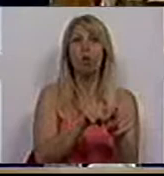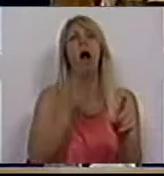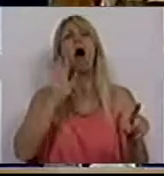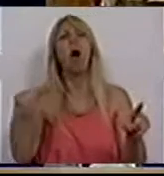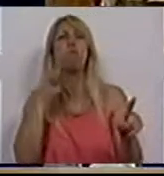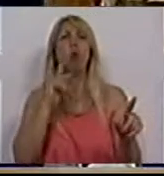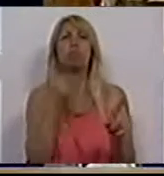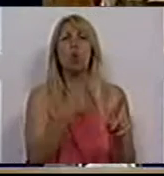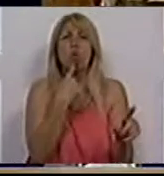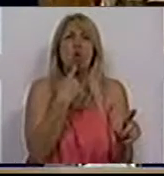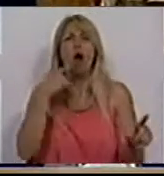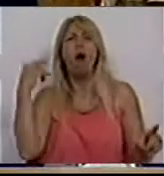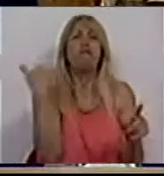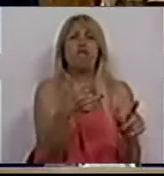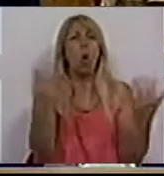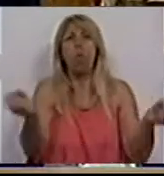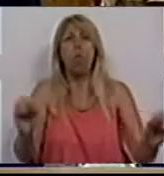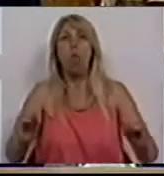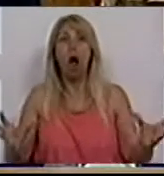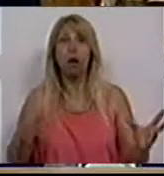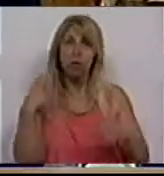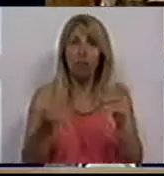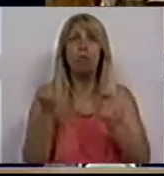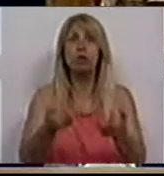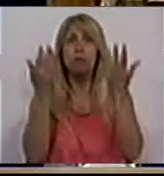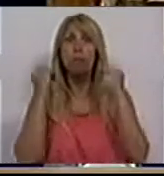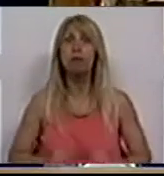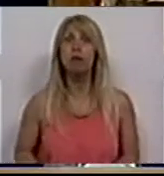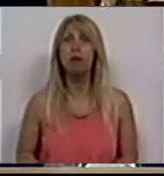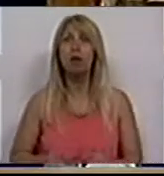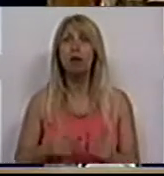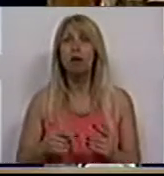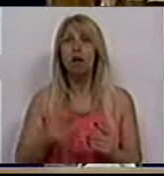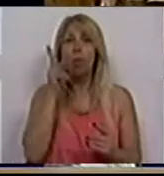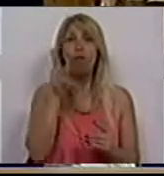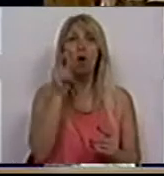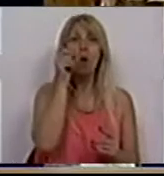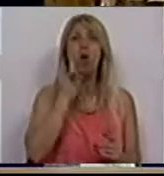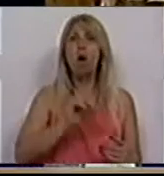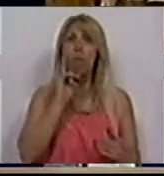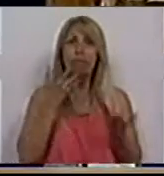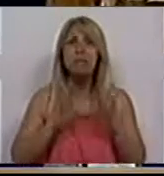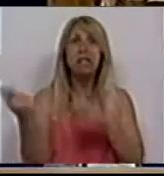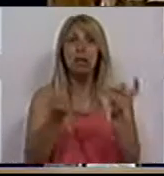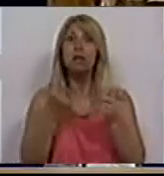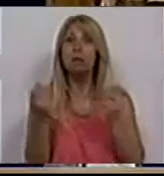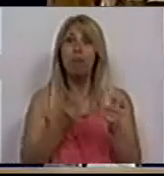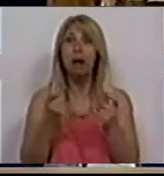debatê-lo. São debates importantes da sociedade sobre violência de género. Todos estes debates são